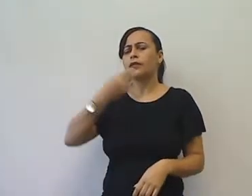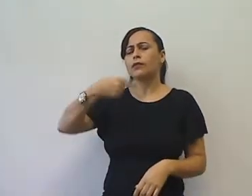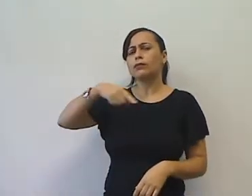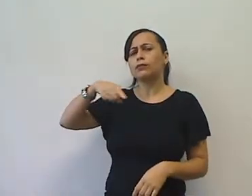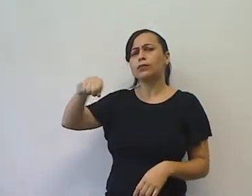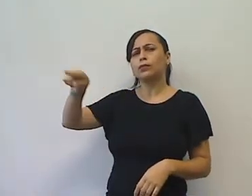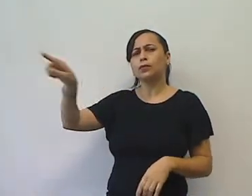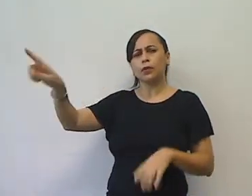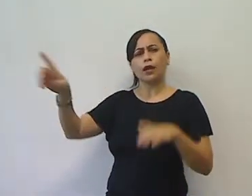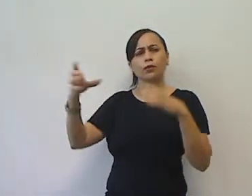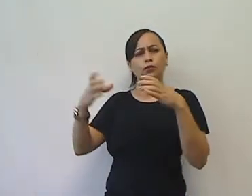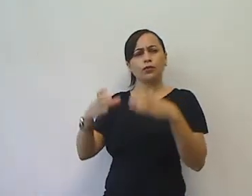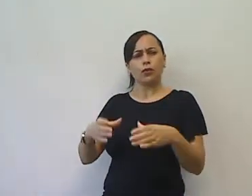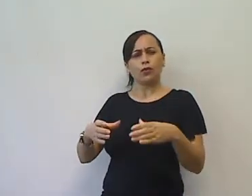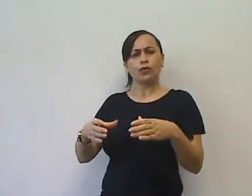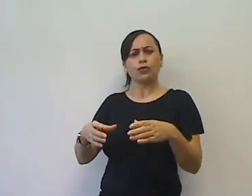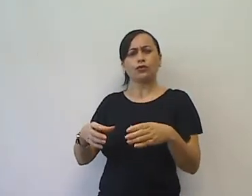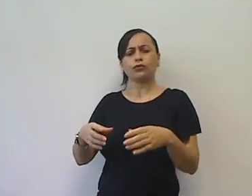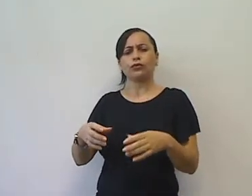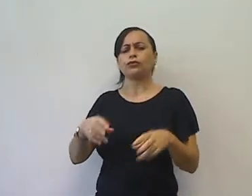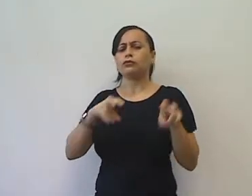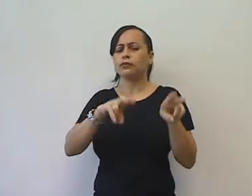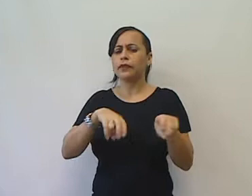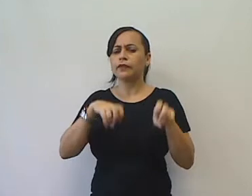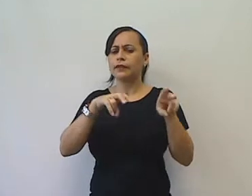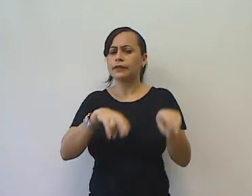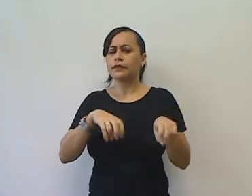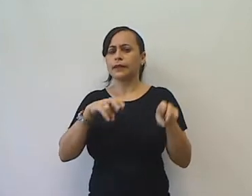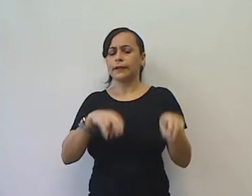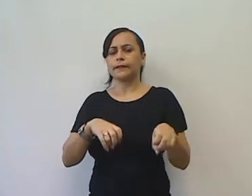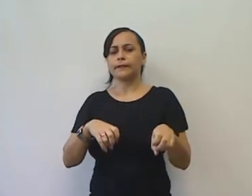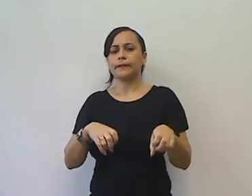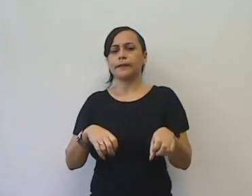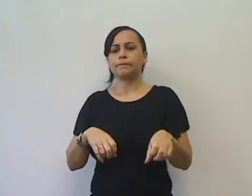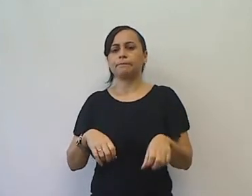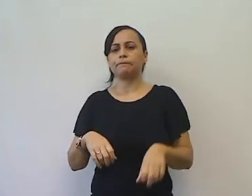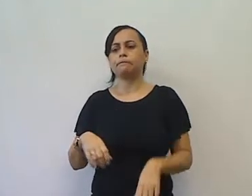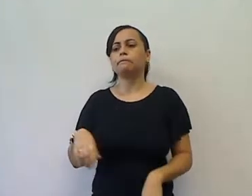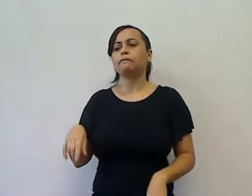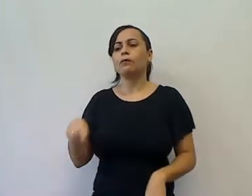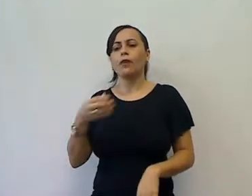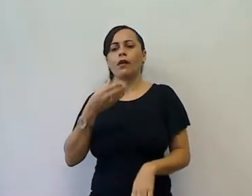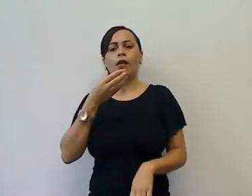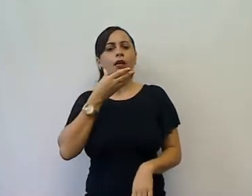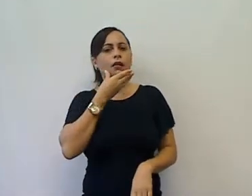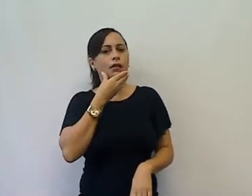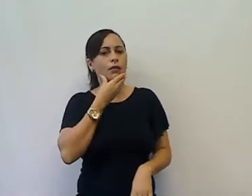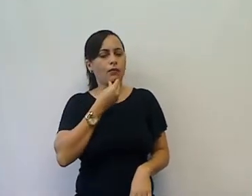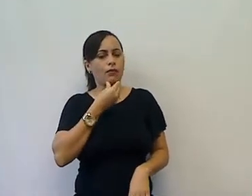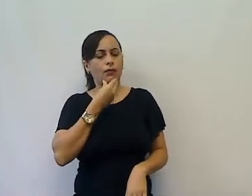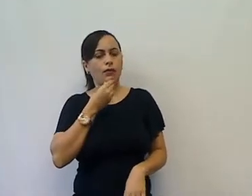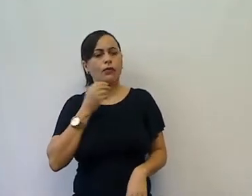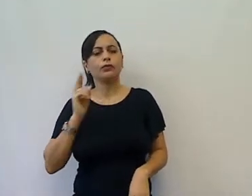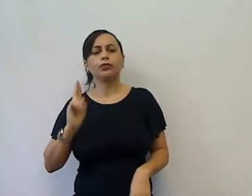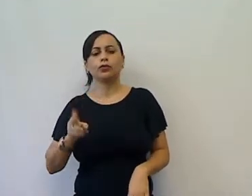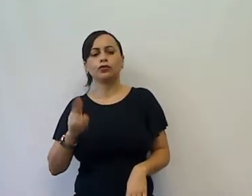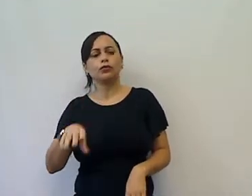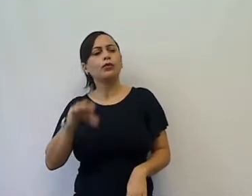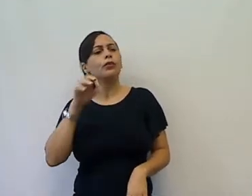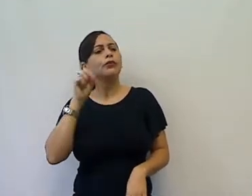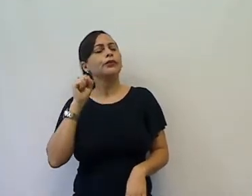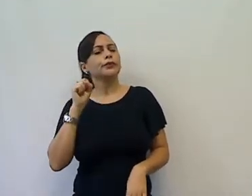da Grota Funda. Ela vivia numa fazenda. Pedro Malazartes continuou ouvindo. Um dizia assim,